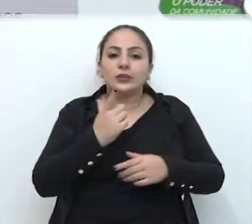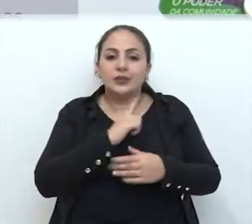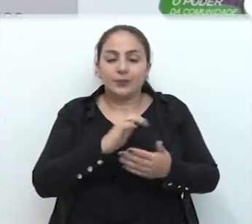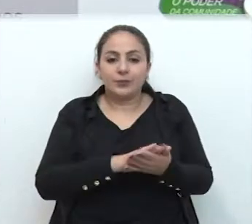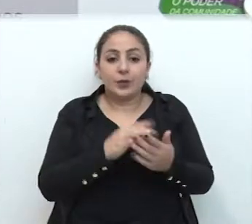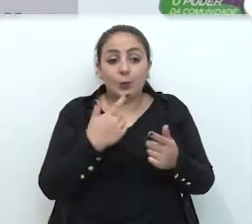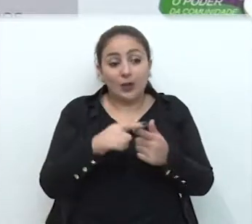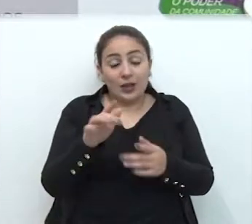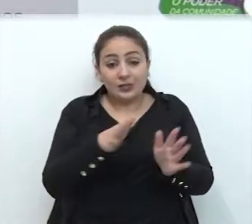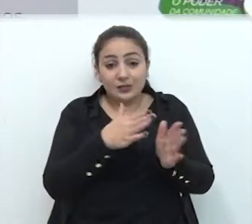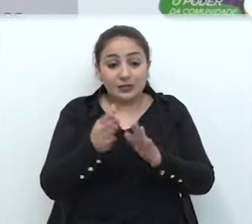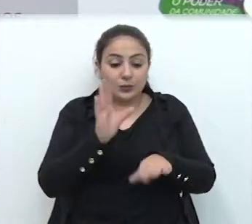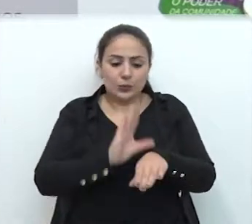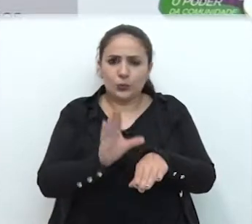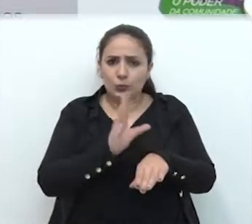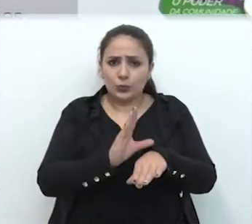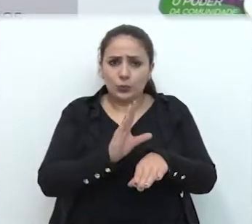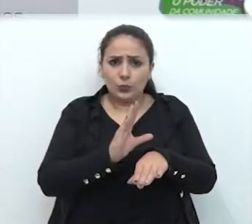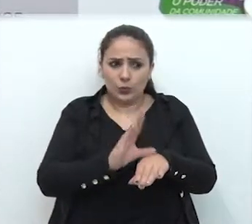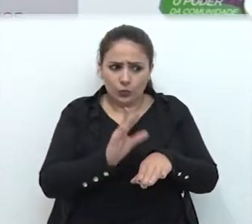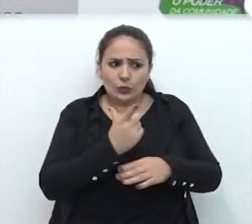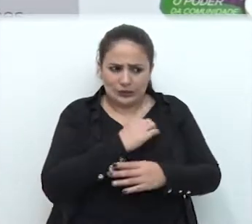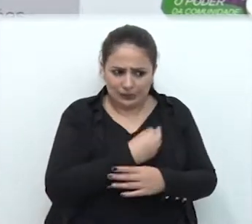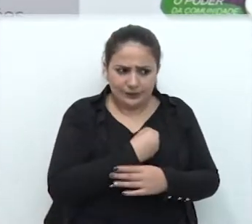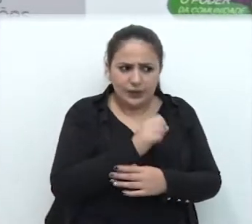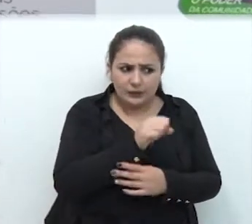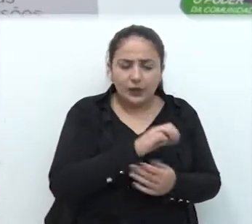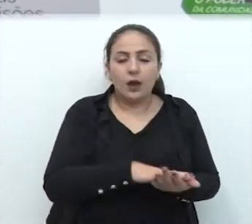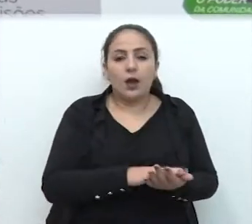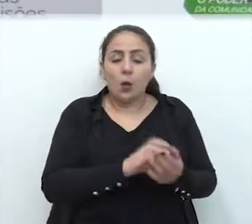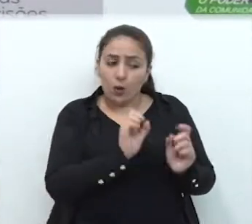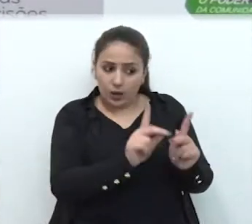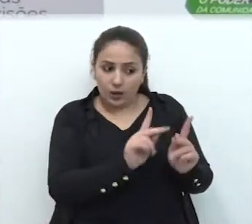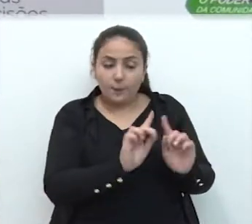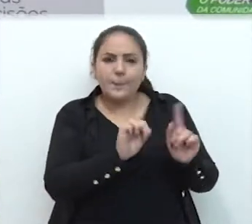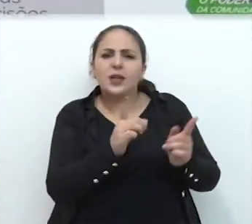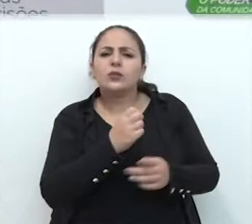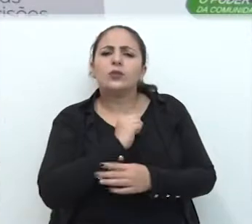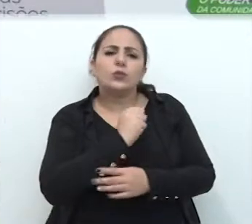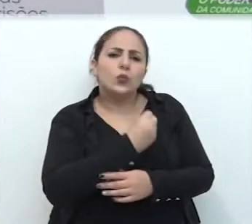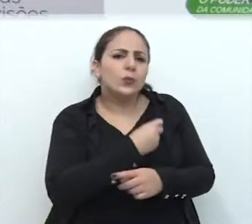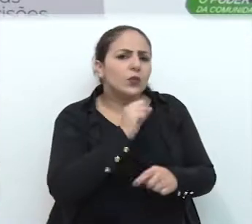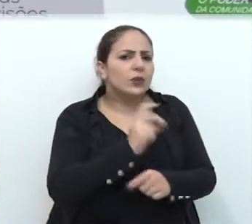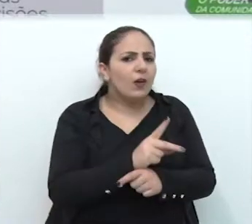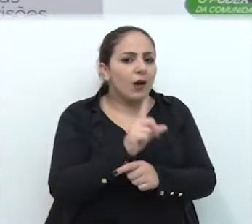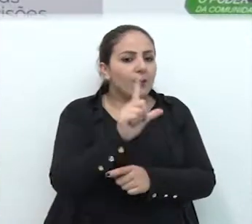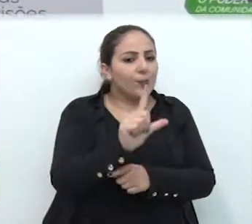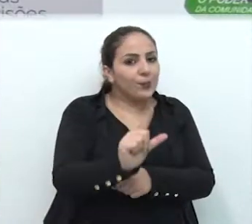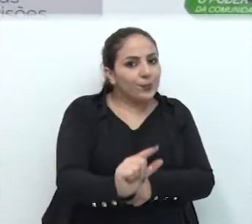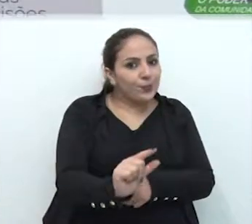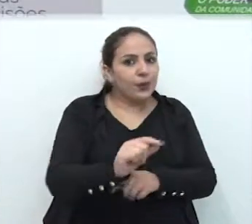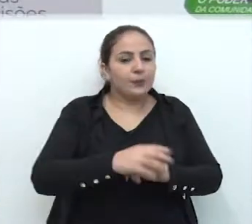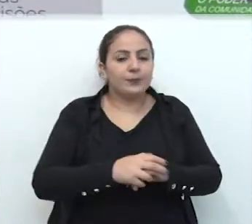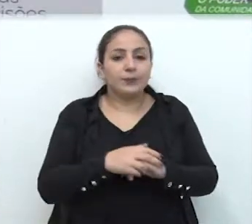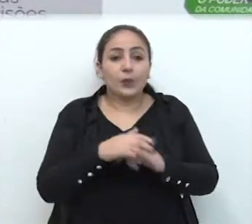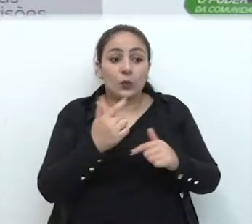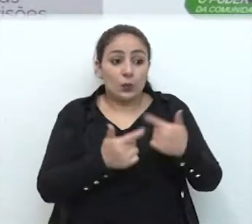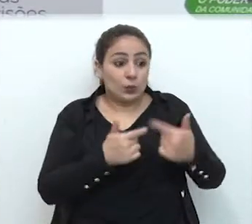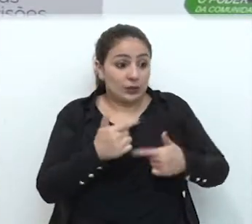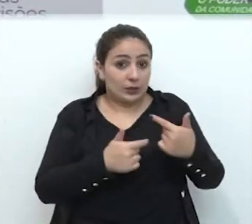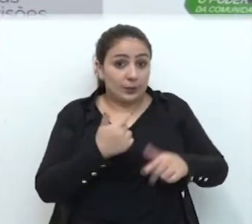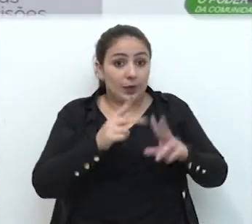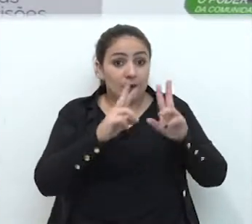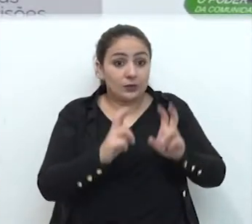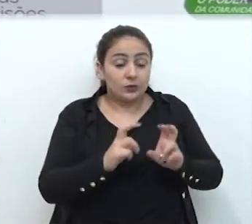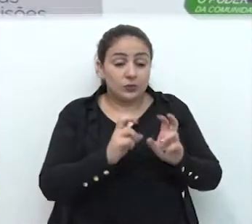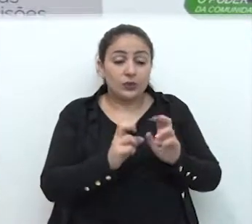Porque, às vezes, os cursos estão aí, pois é, mas o número de vagas ainda é reduzido, o trabalho,